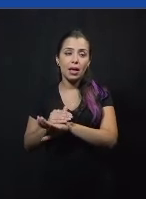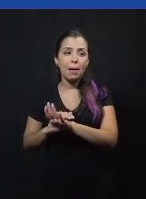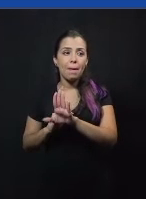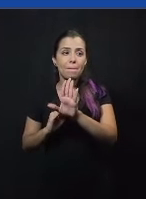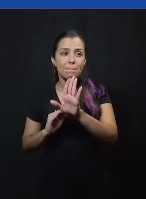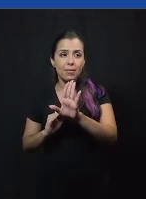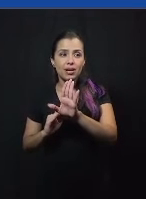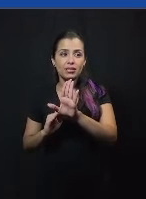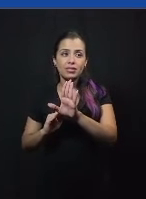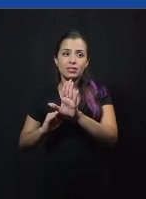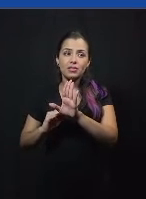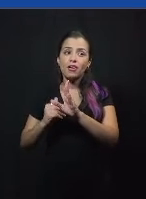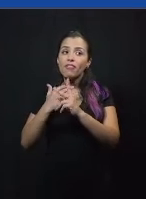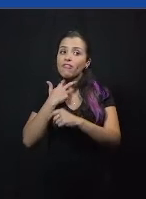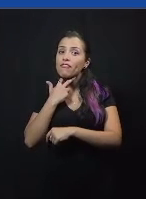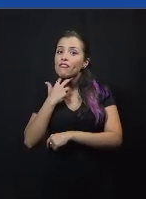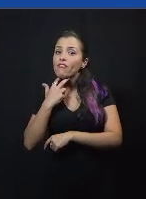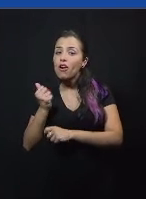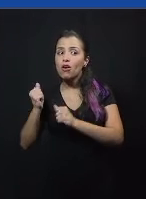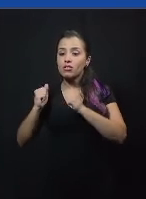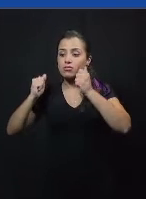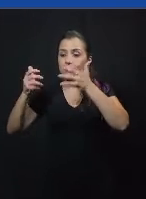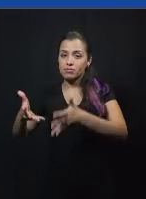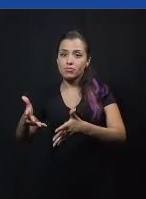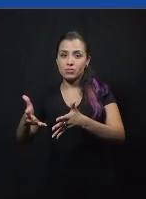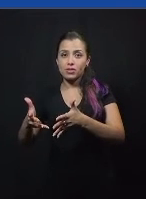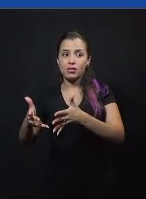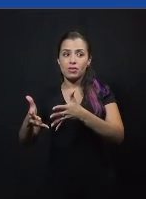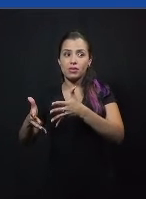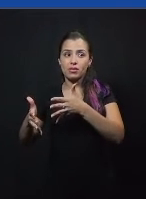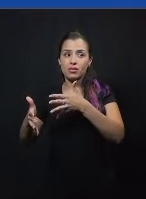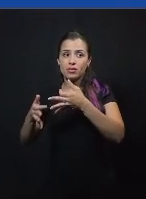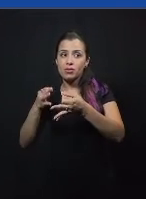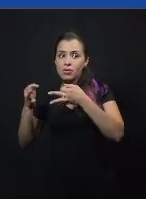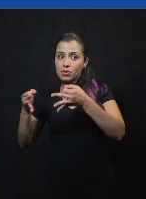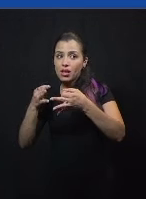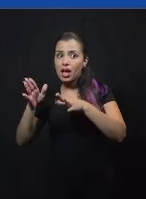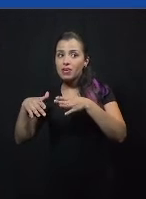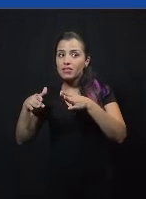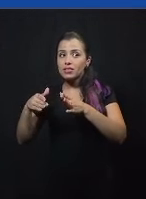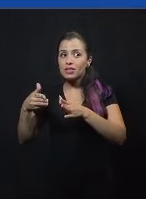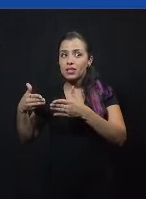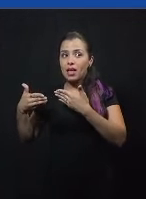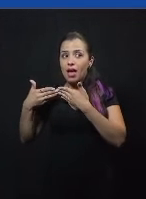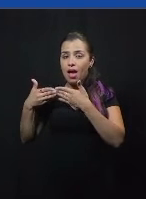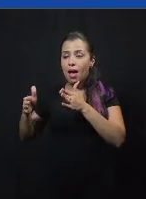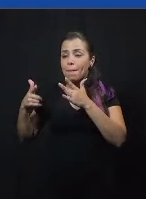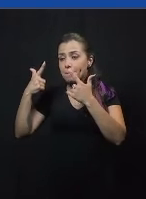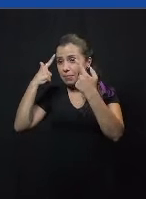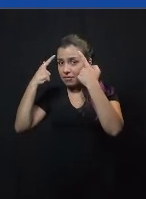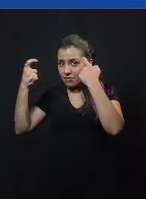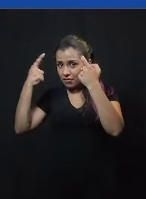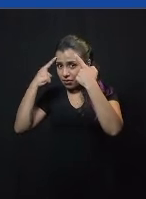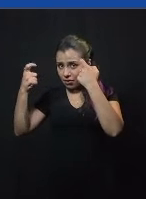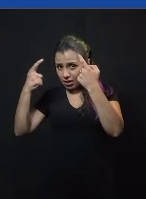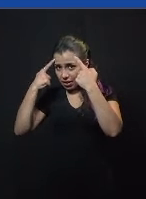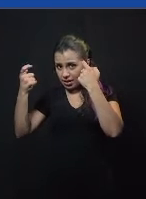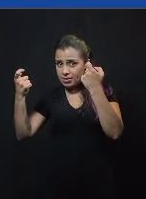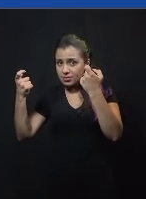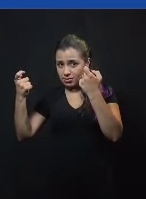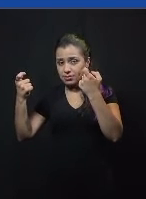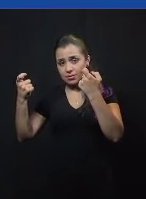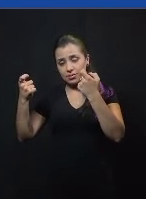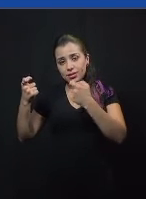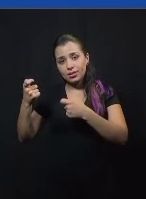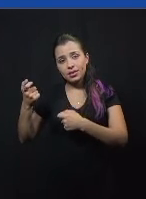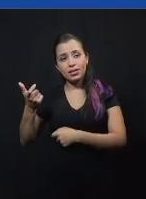incluir mais vozes, ele tem abrido espaço para opiniões de ódio, opiniões preceituosas, opiniões rasas e sem fundamento, que alimentam esse